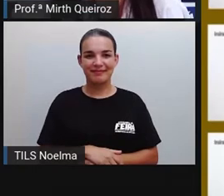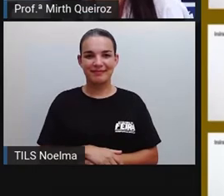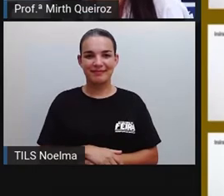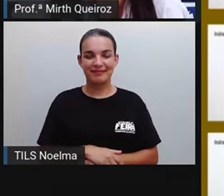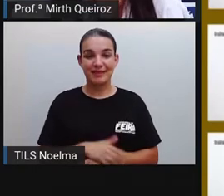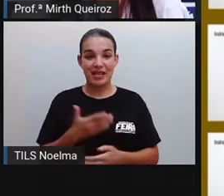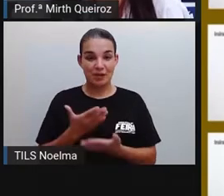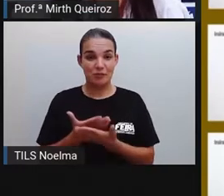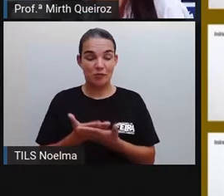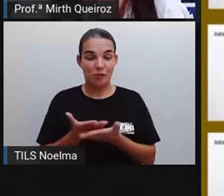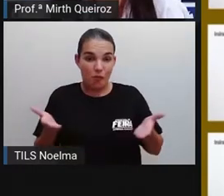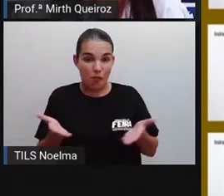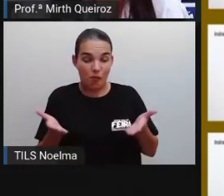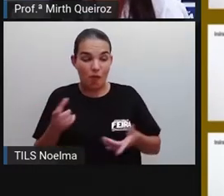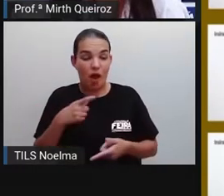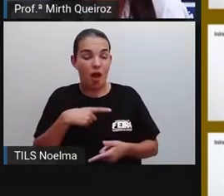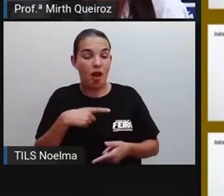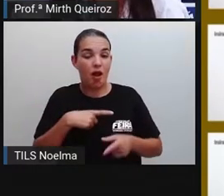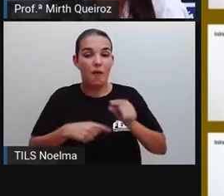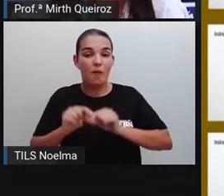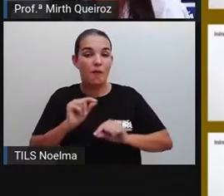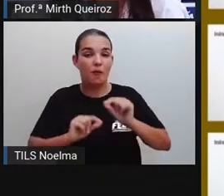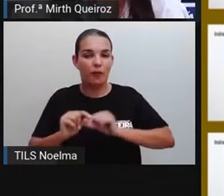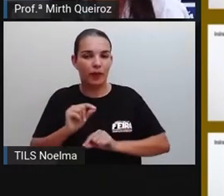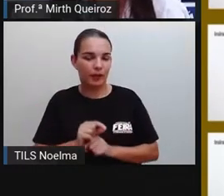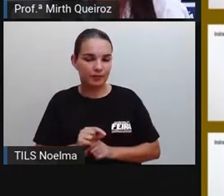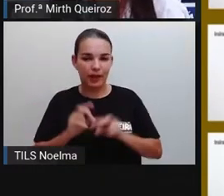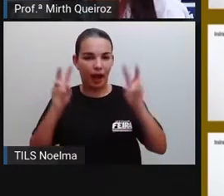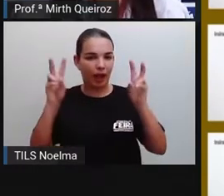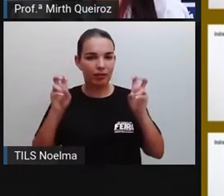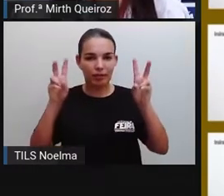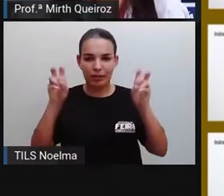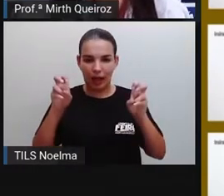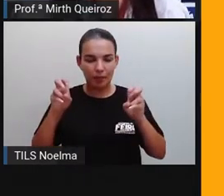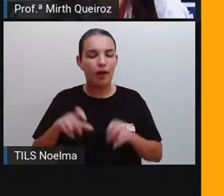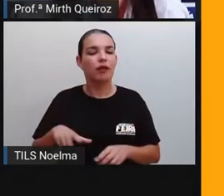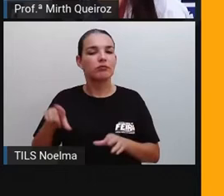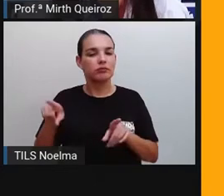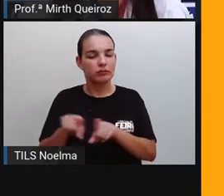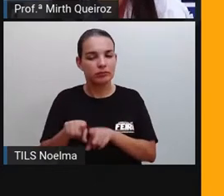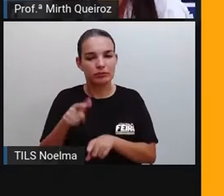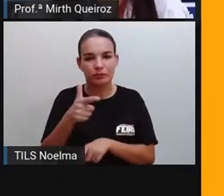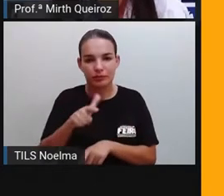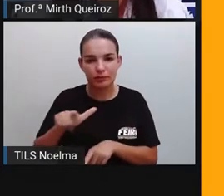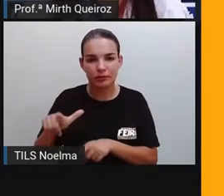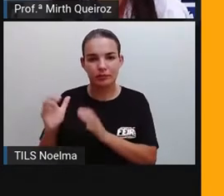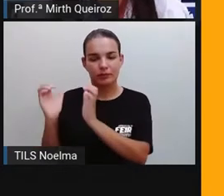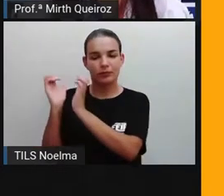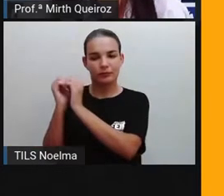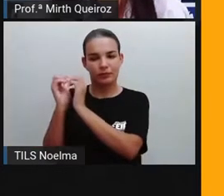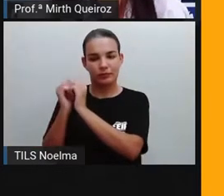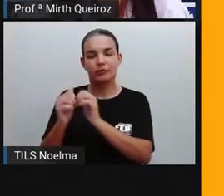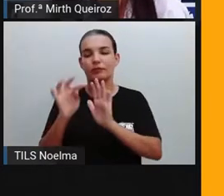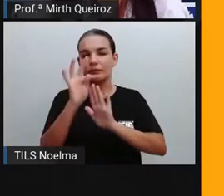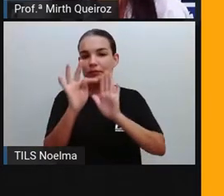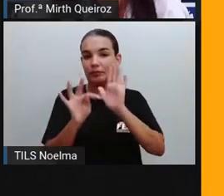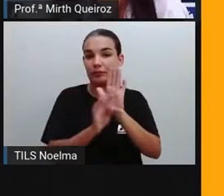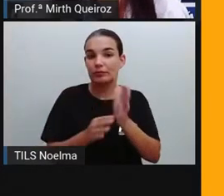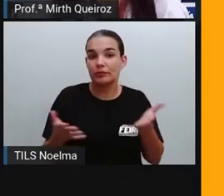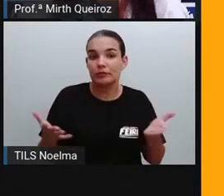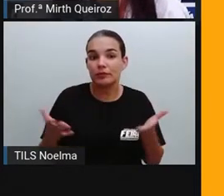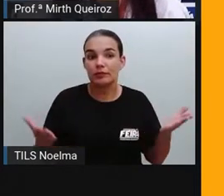Na aula de hoje nós iremos estudar mais um tipo de gênero textual. Desta vez nós vamos estudar um